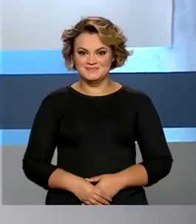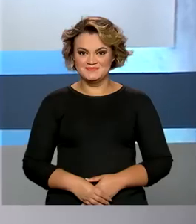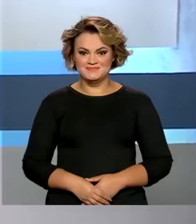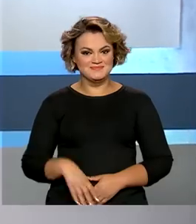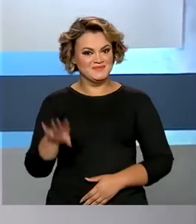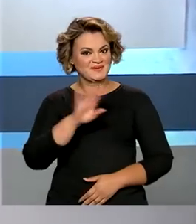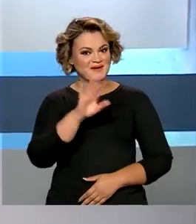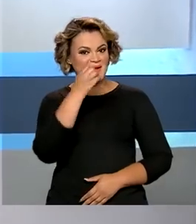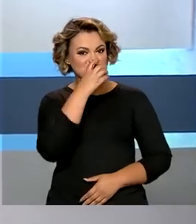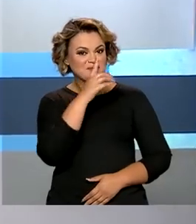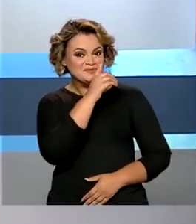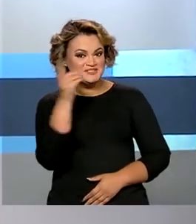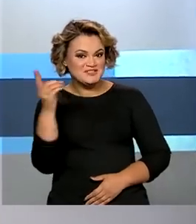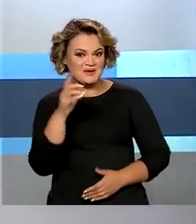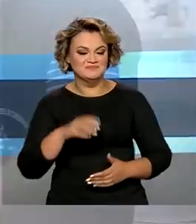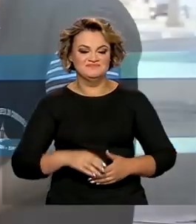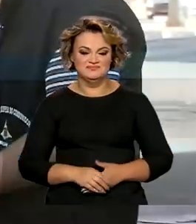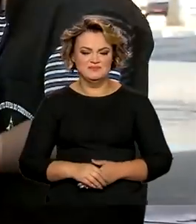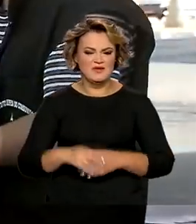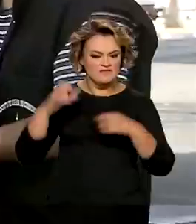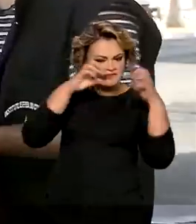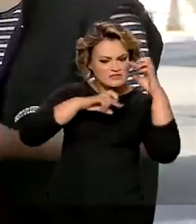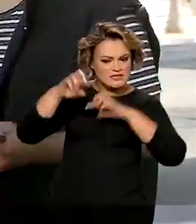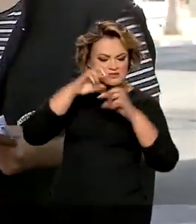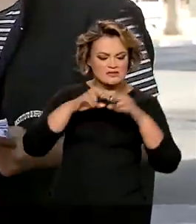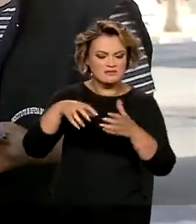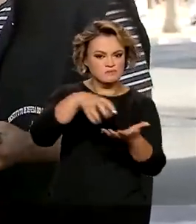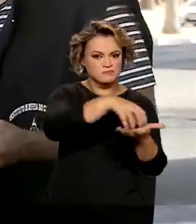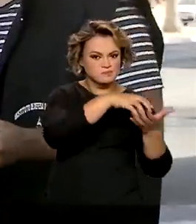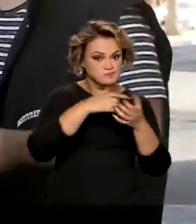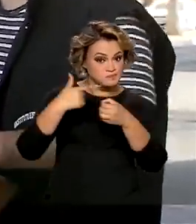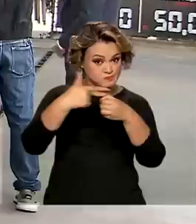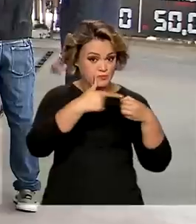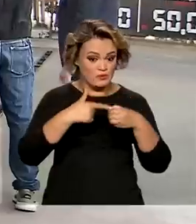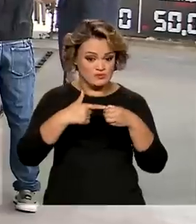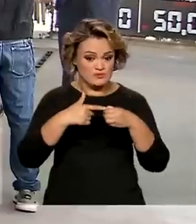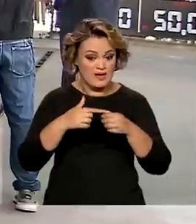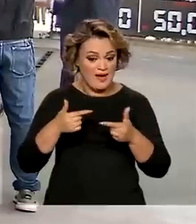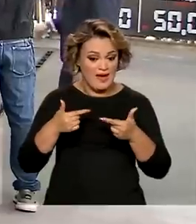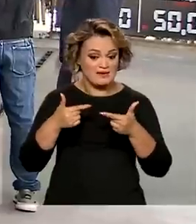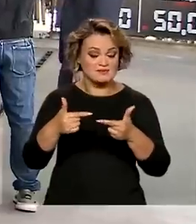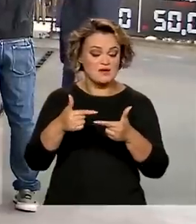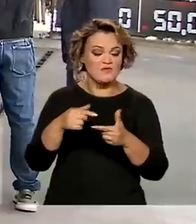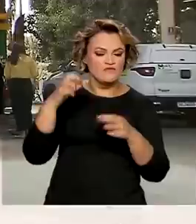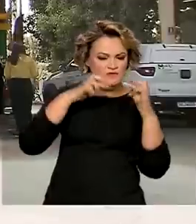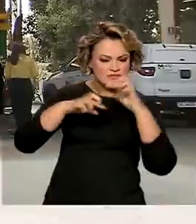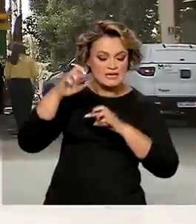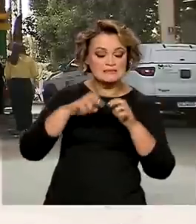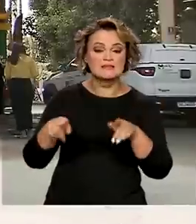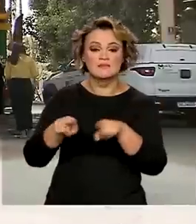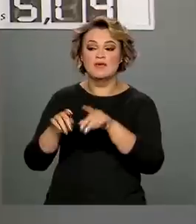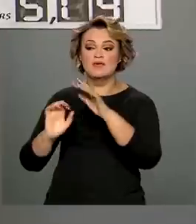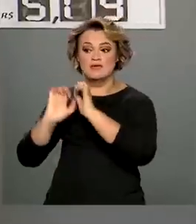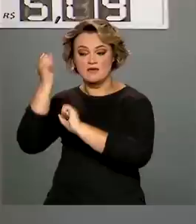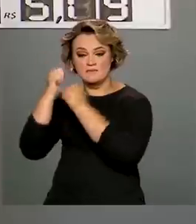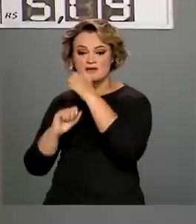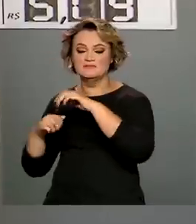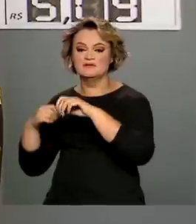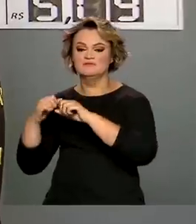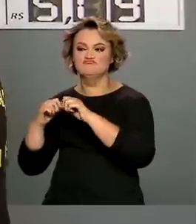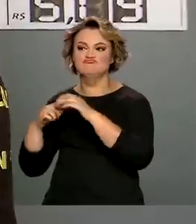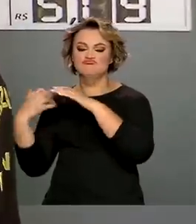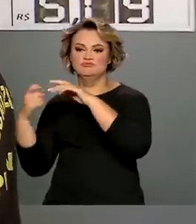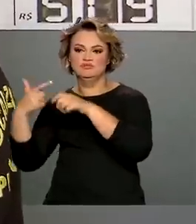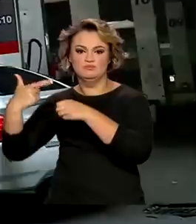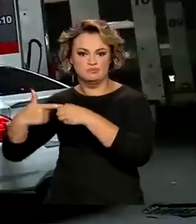Olá, bom dia. Fiscalização em andamento. A ação passa a vistoriar também distribuidoras